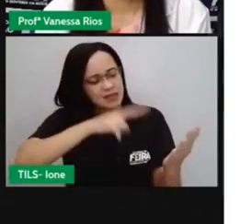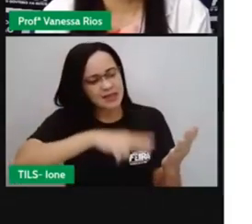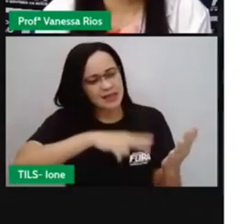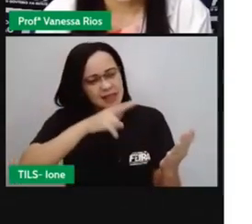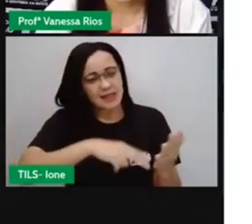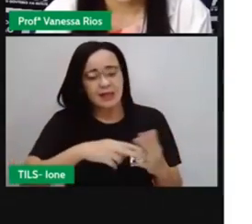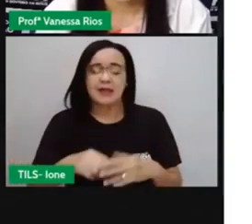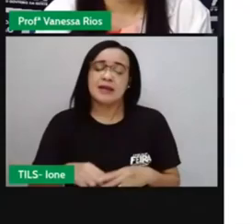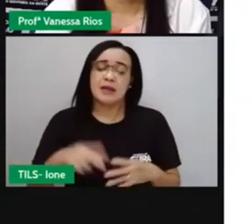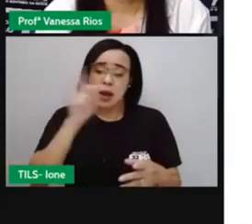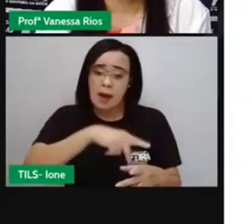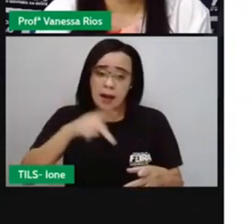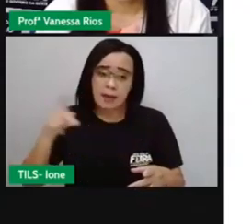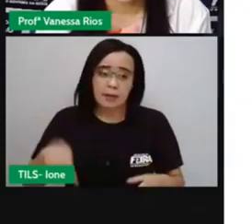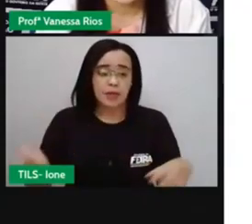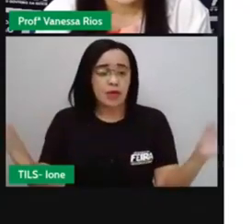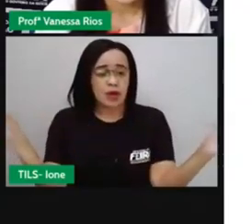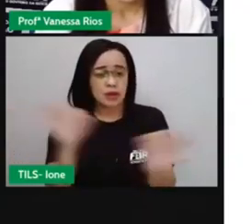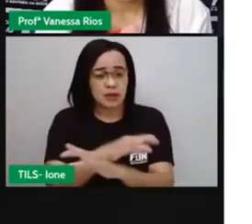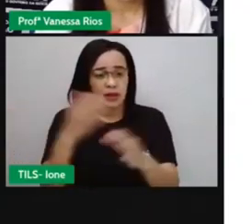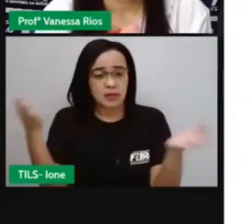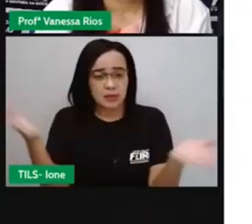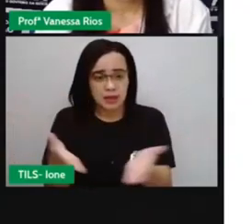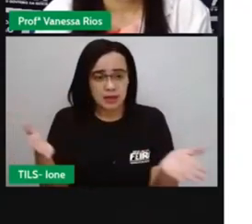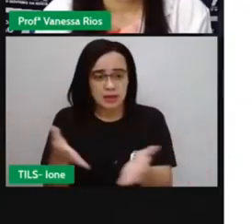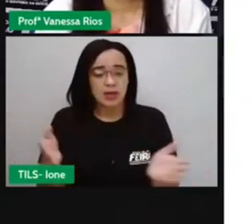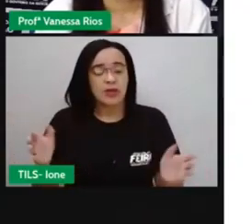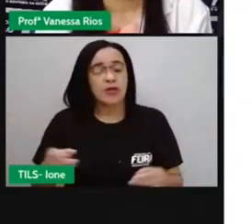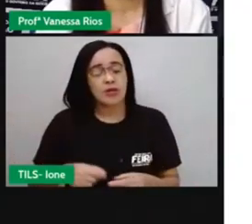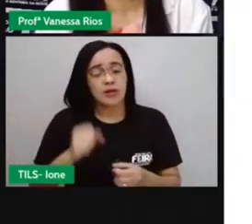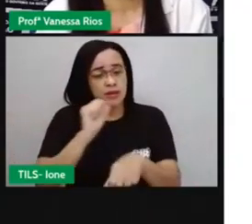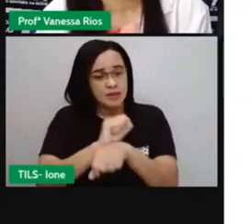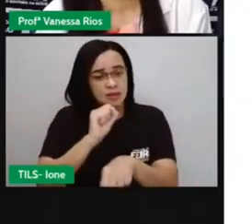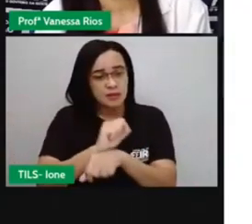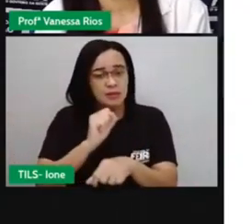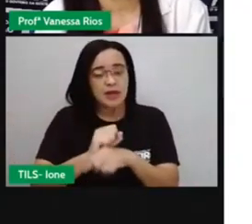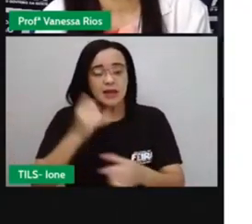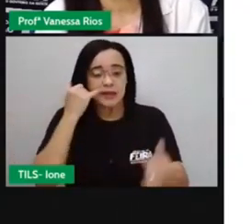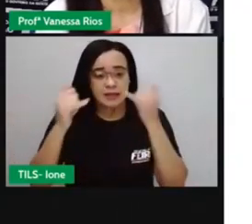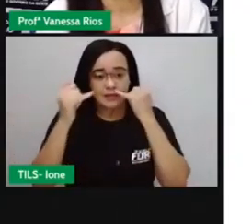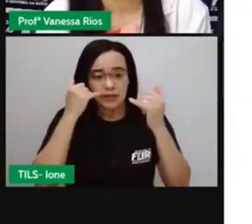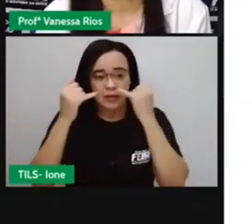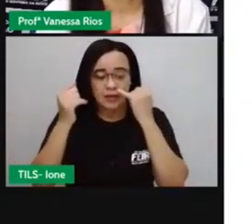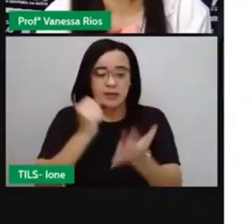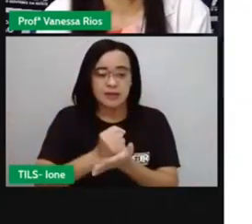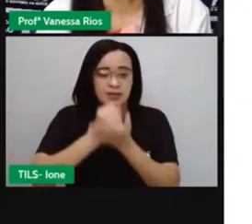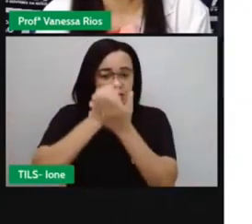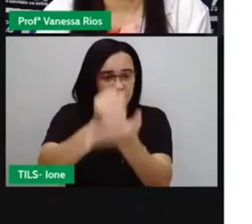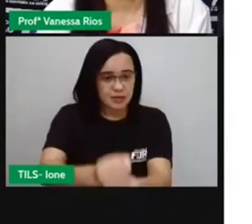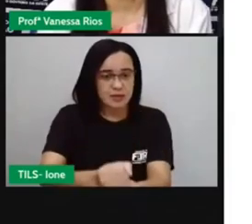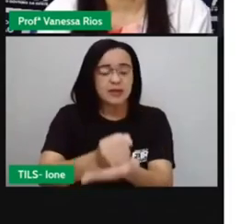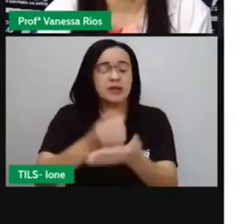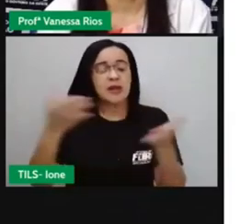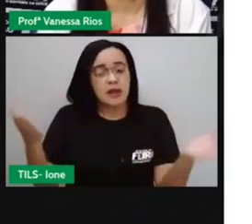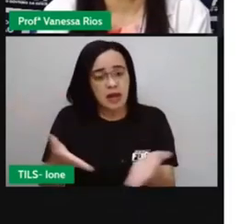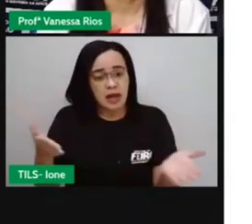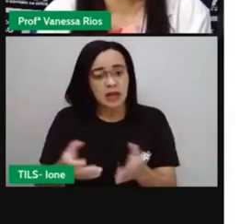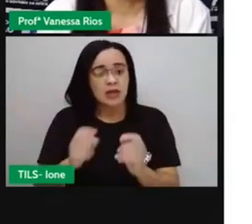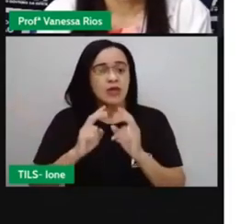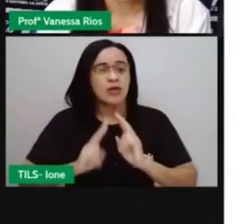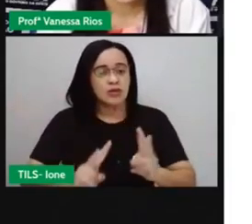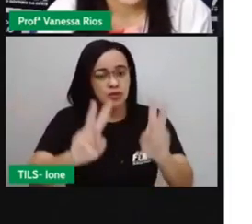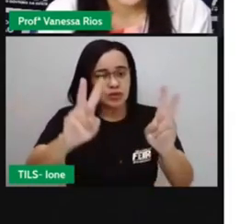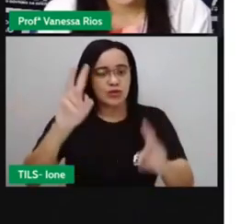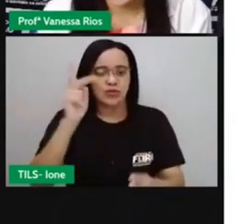Espero que as informações possam contribuir, e que aí você continue agora com a atividade que a sua pró ou seu professor